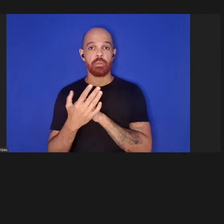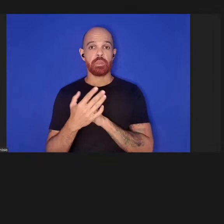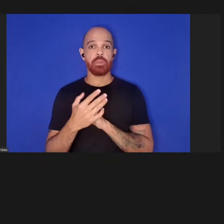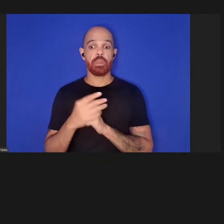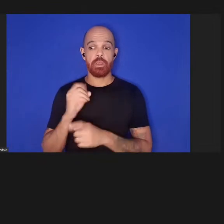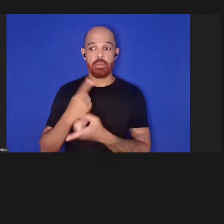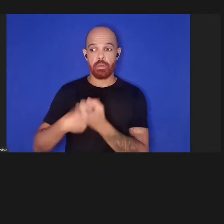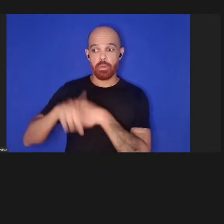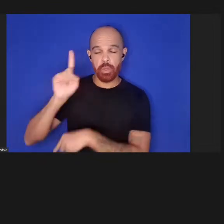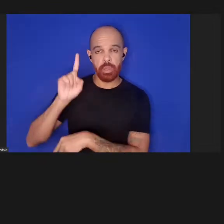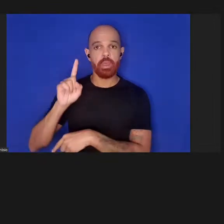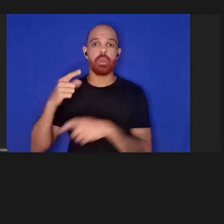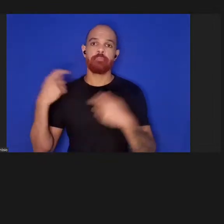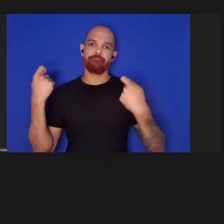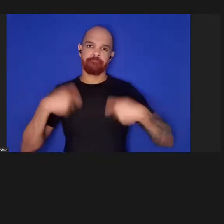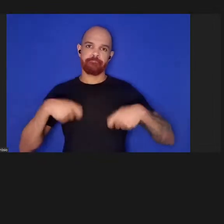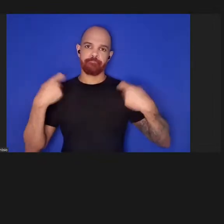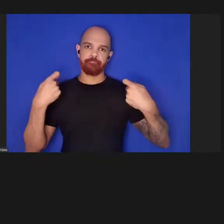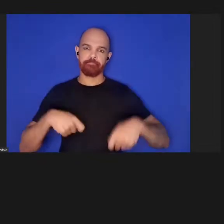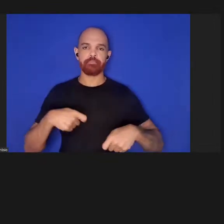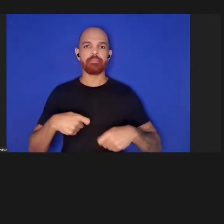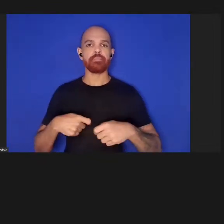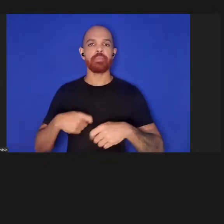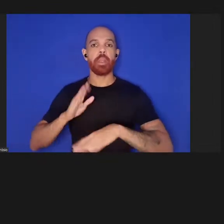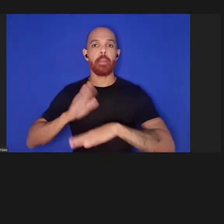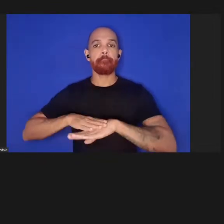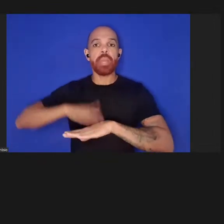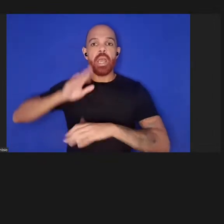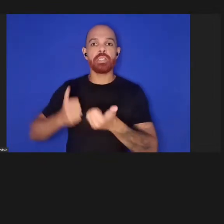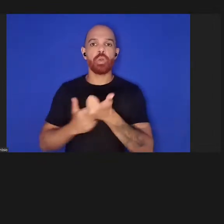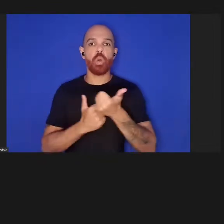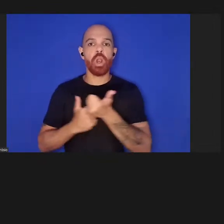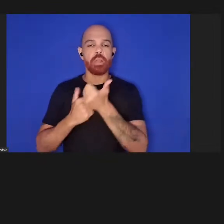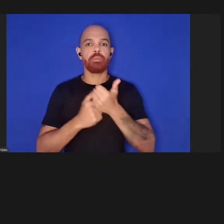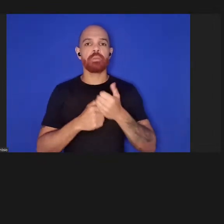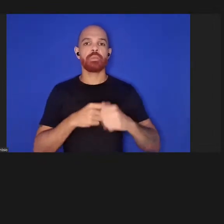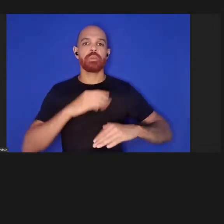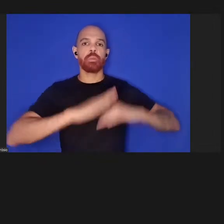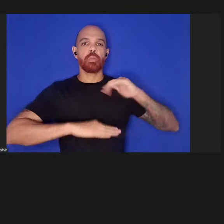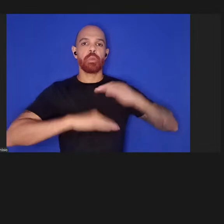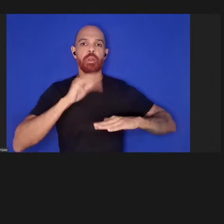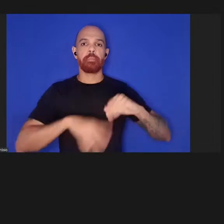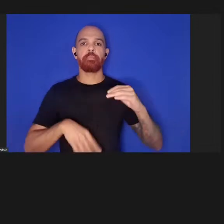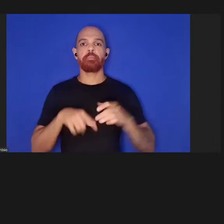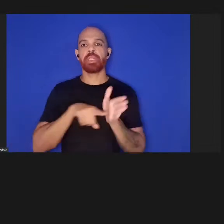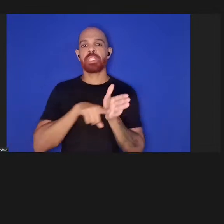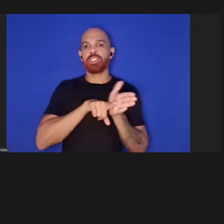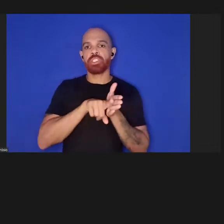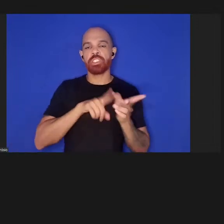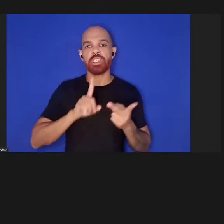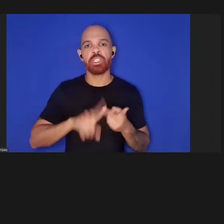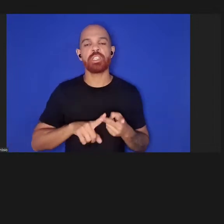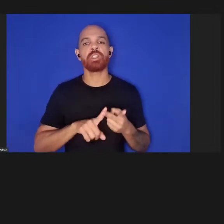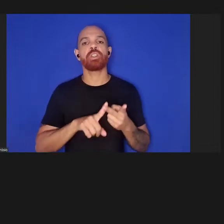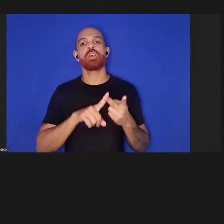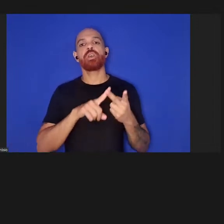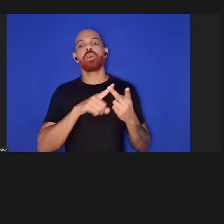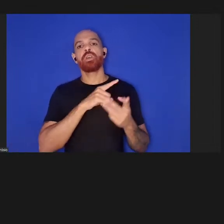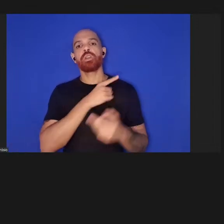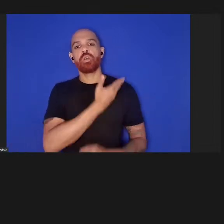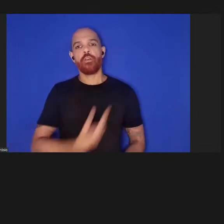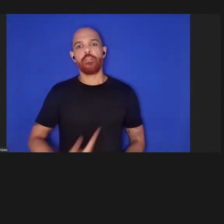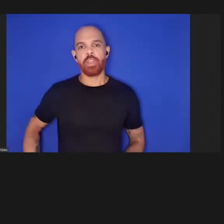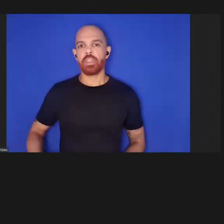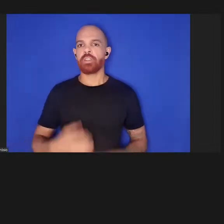necessidade de mais colaboração entre pesquisadores, financiadores, governos, instituições,